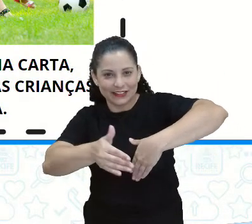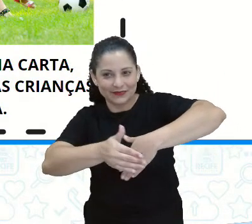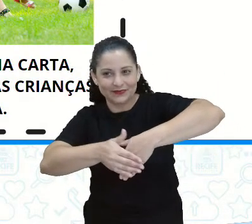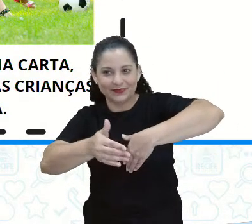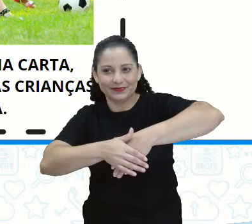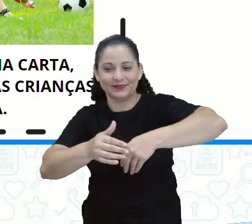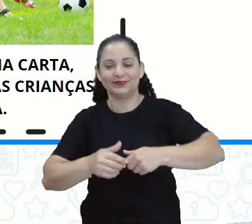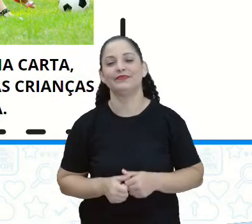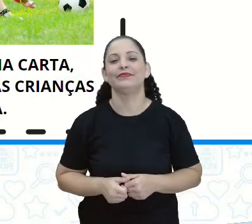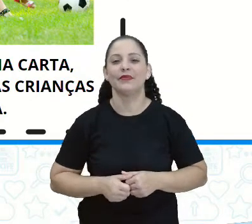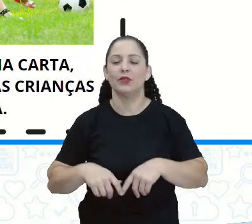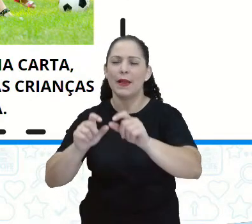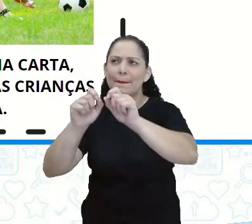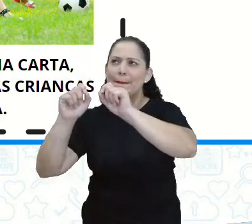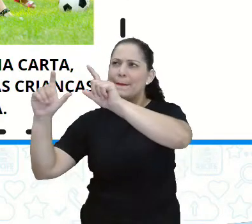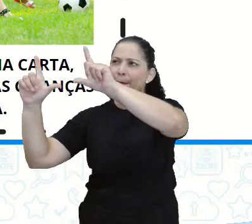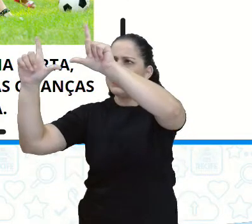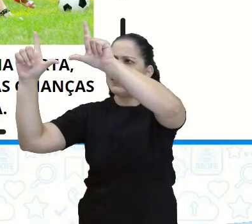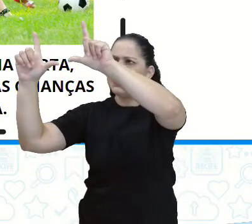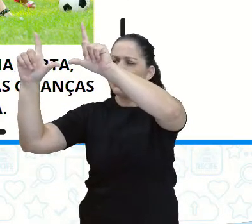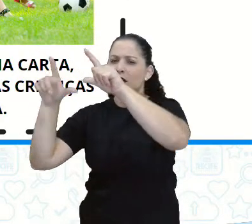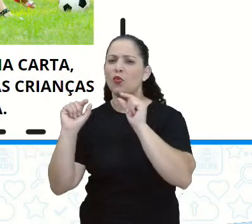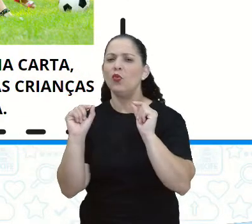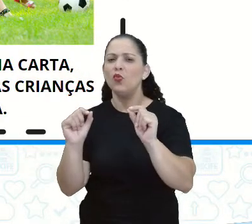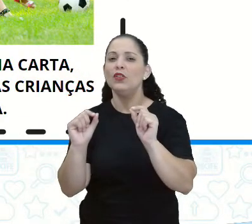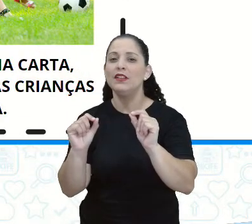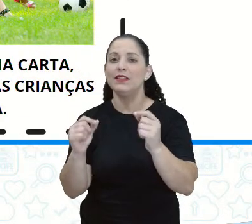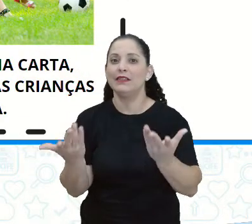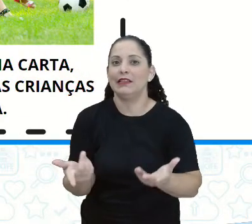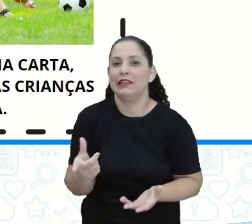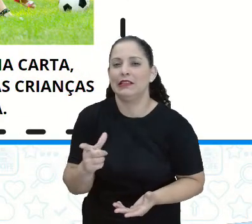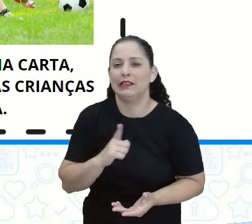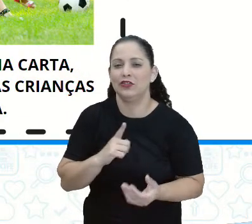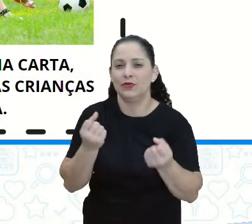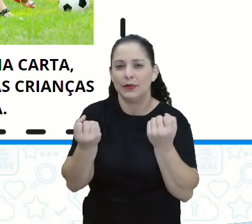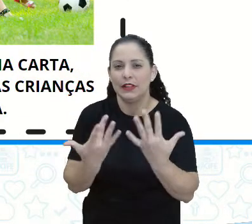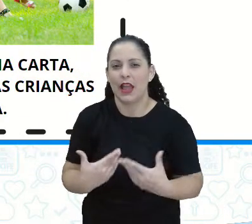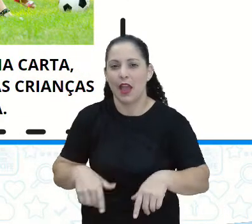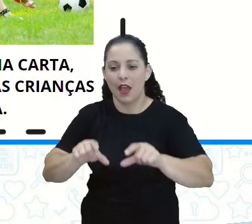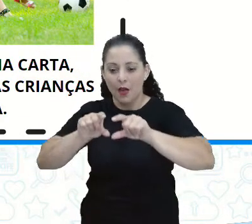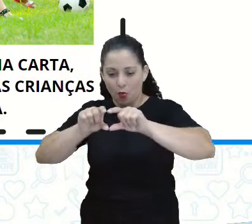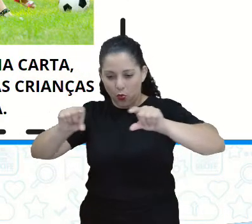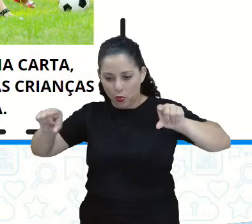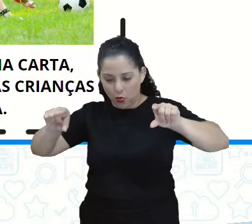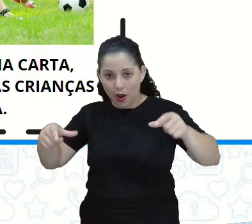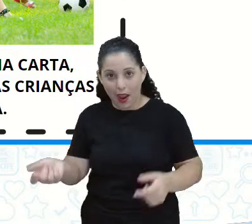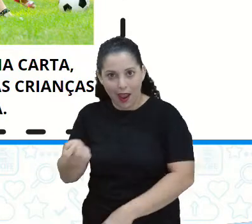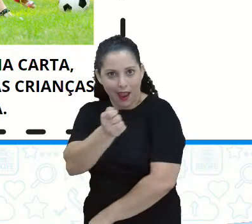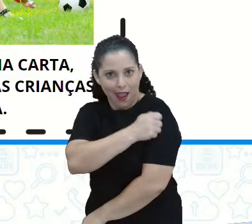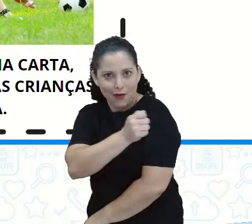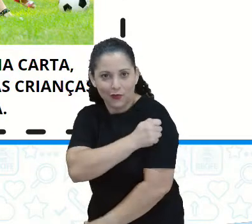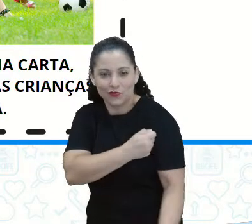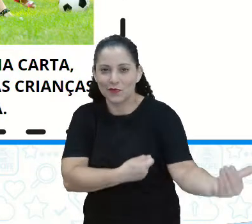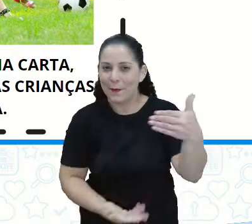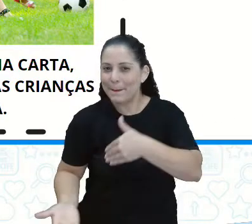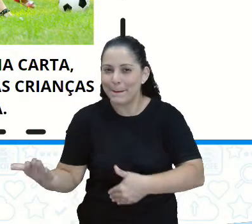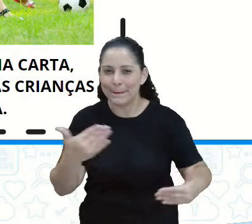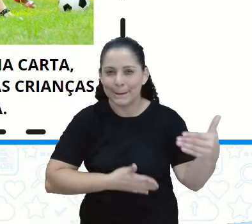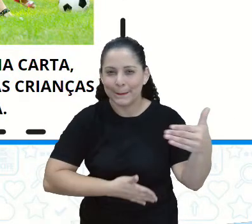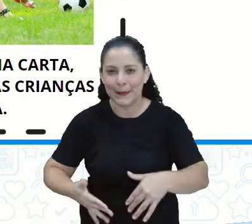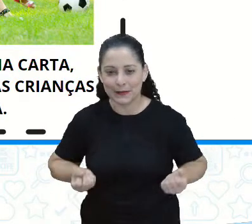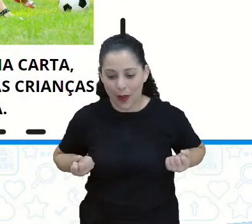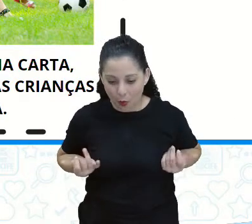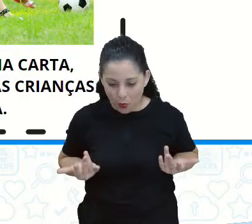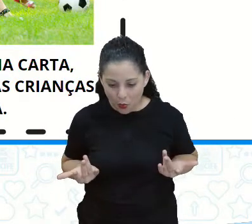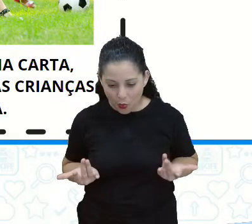Então na primeira imagem eu tenho assim, alunos participam da implantação de horta escolar. Não